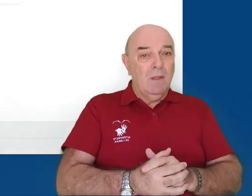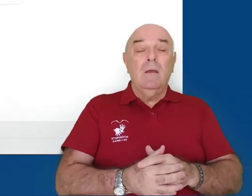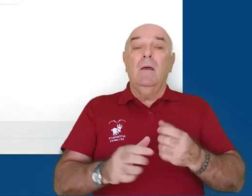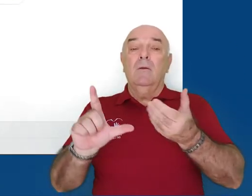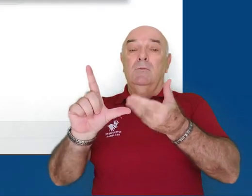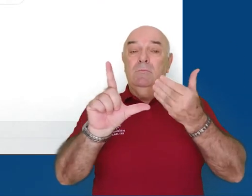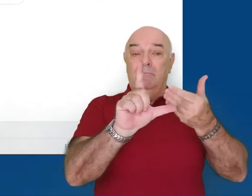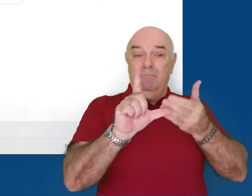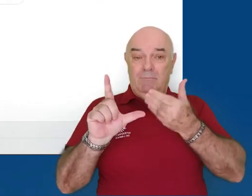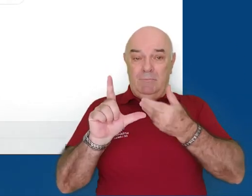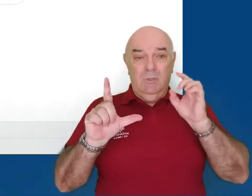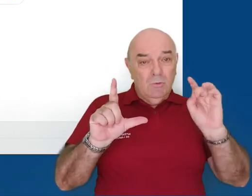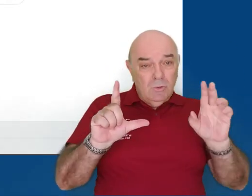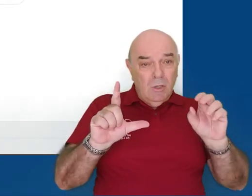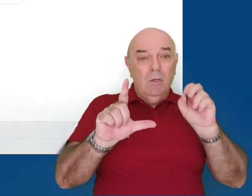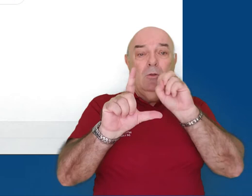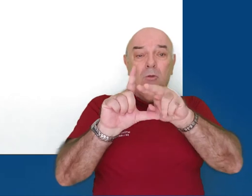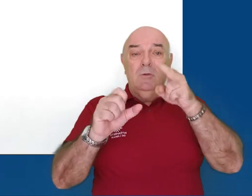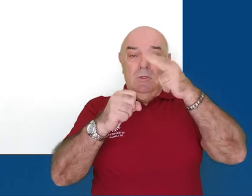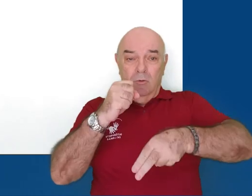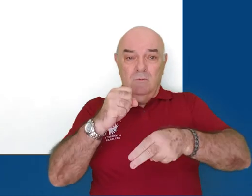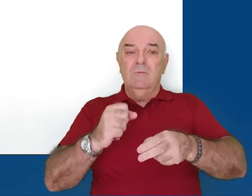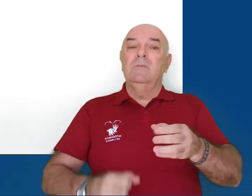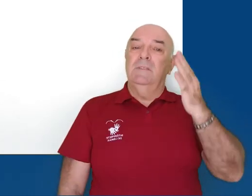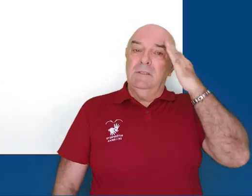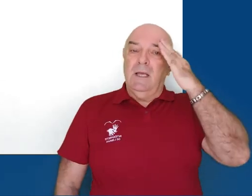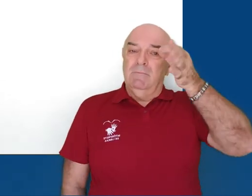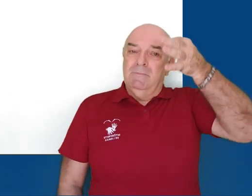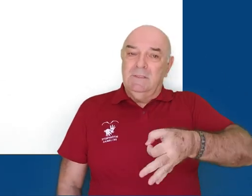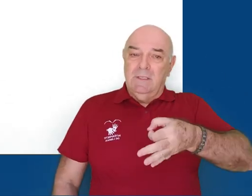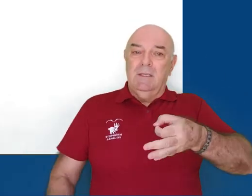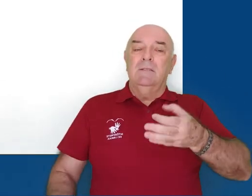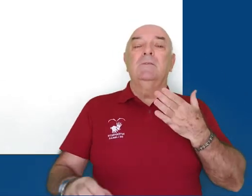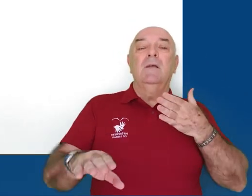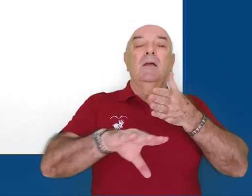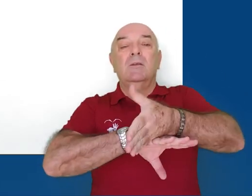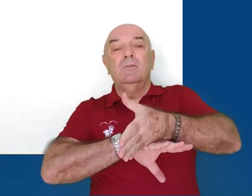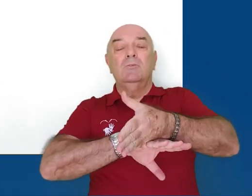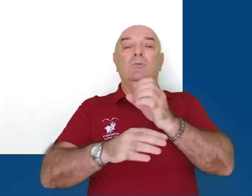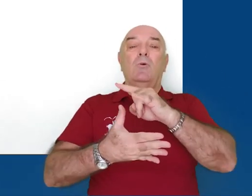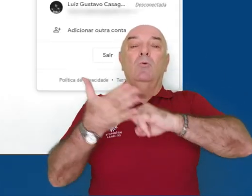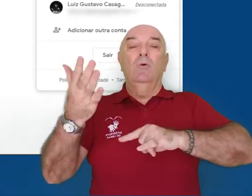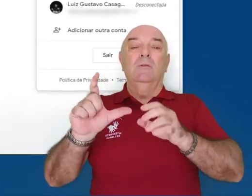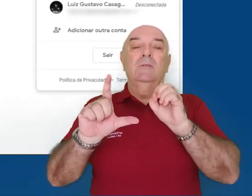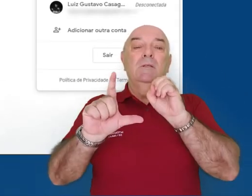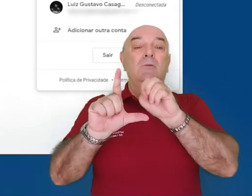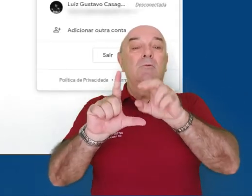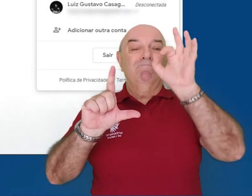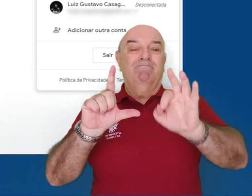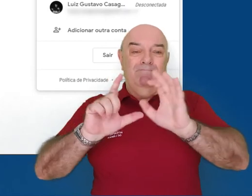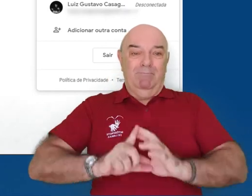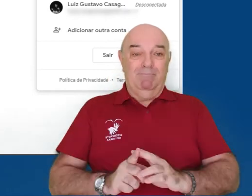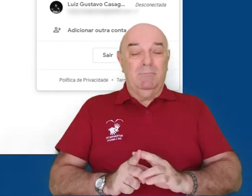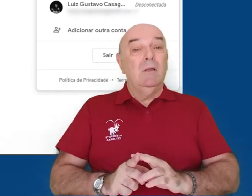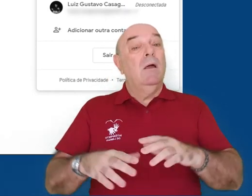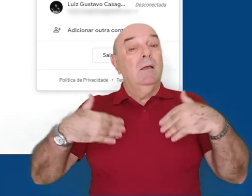maior compatibilidade com os outros serviços Google. Ao deslogar de todas as contas e logar apenas na institucional, você terá certeza de que fez acesso